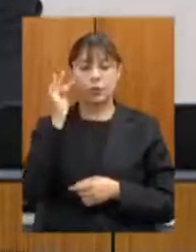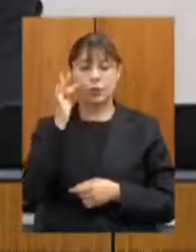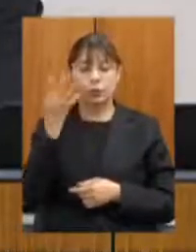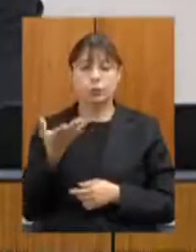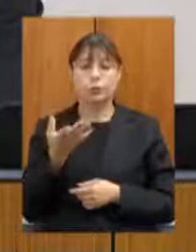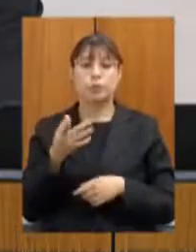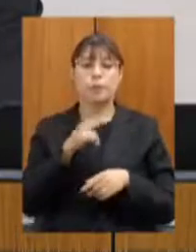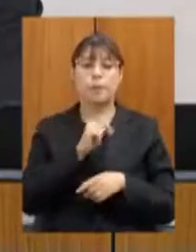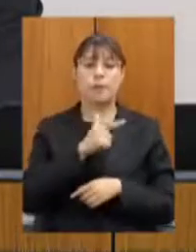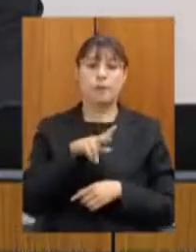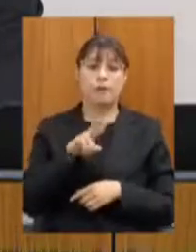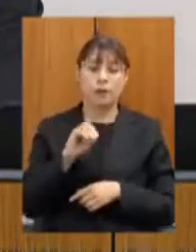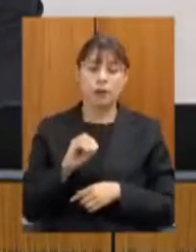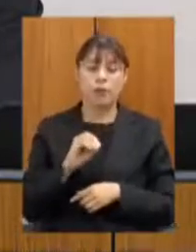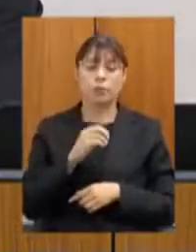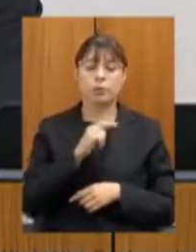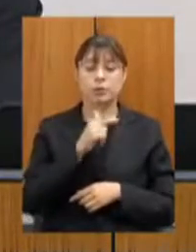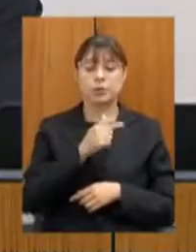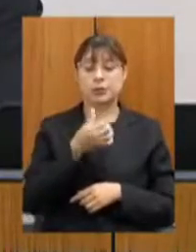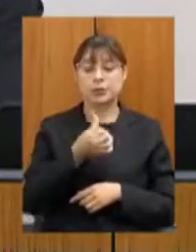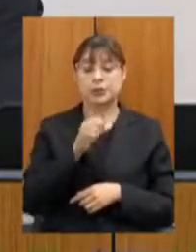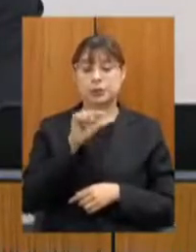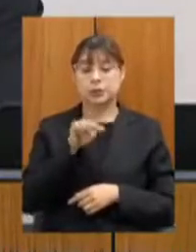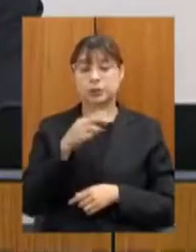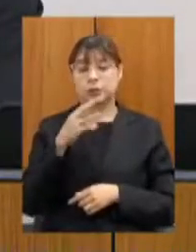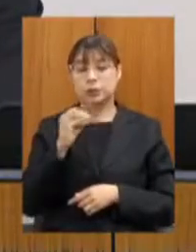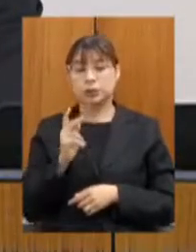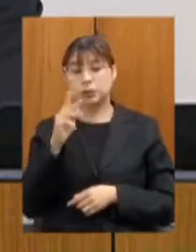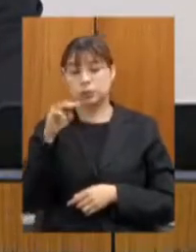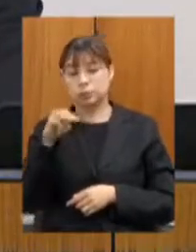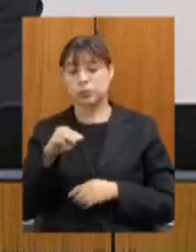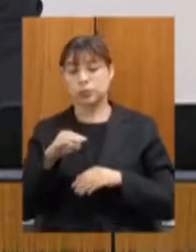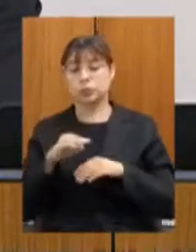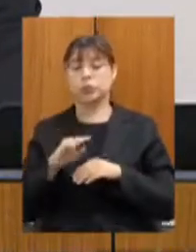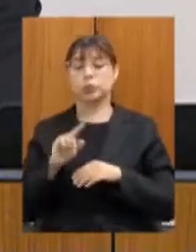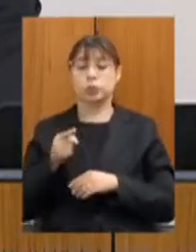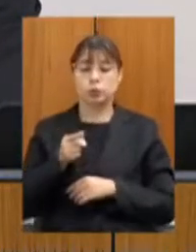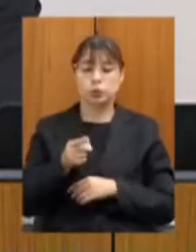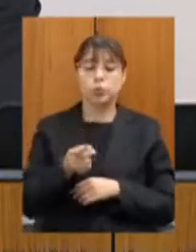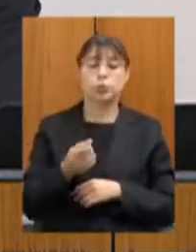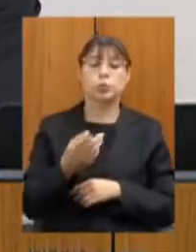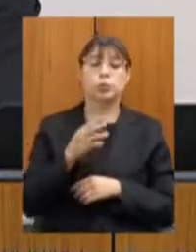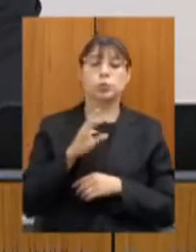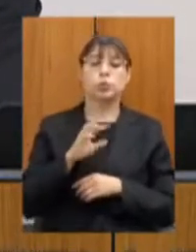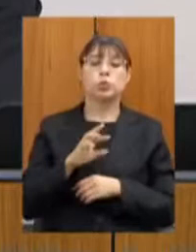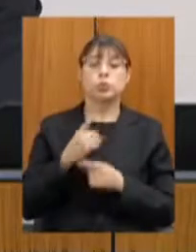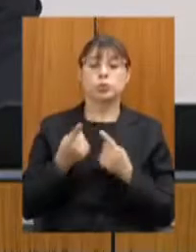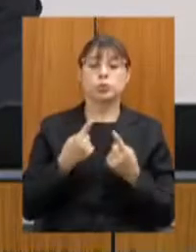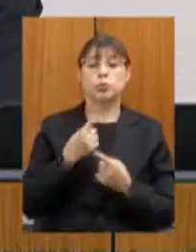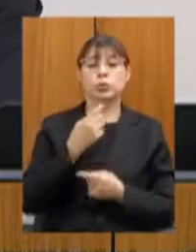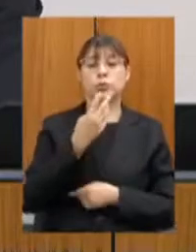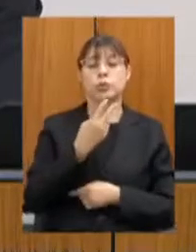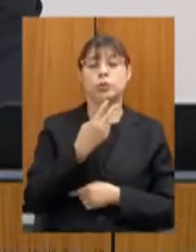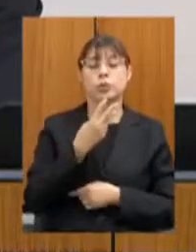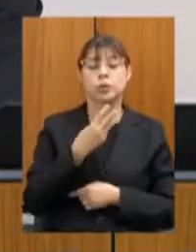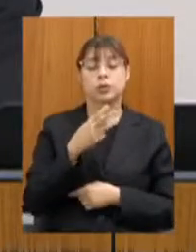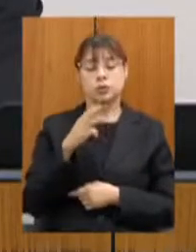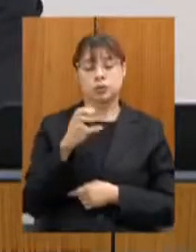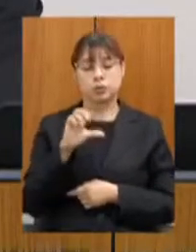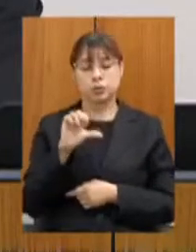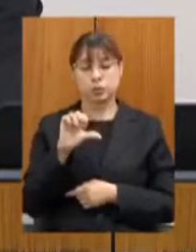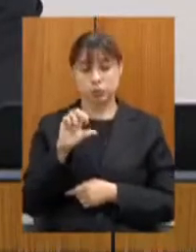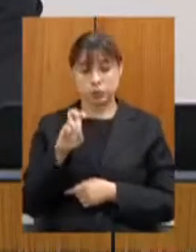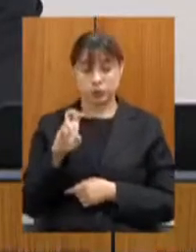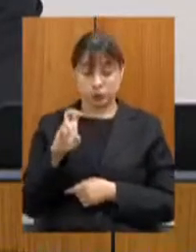Pavão com 76,30 km de extensão na rodovia MG 409 observação as